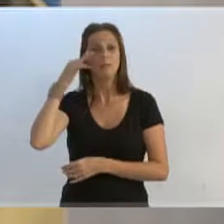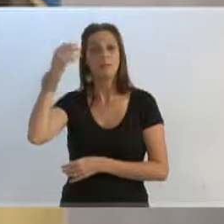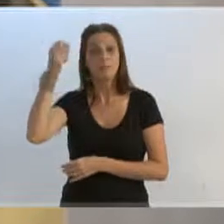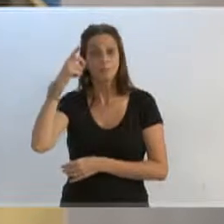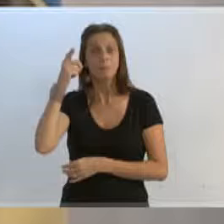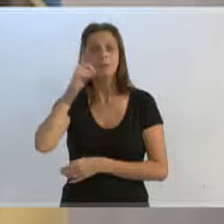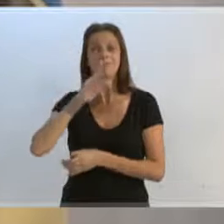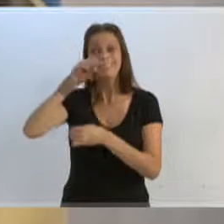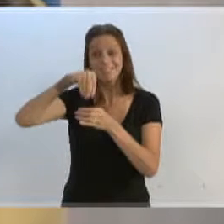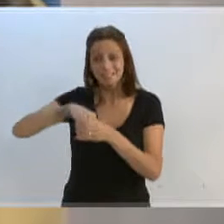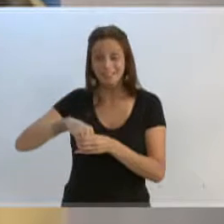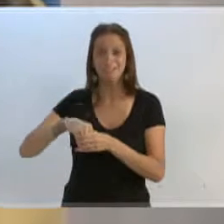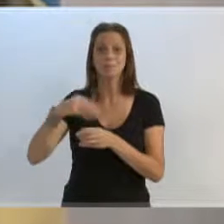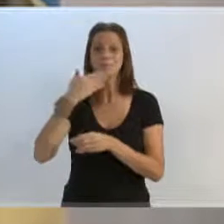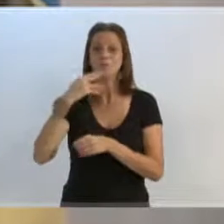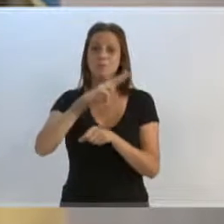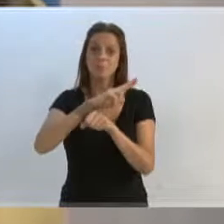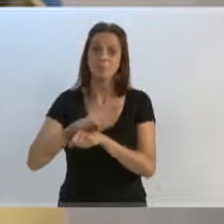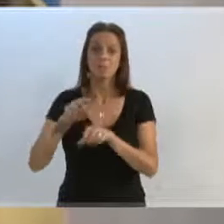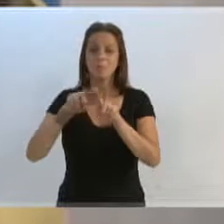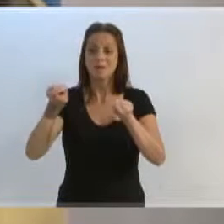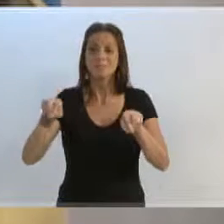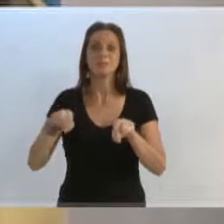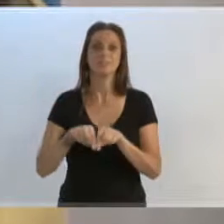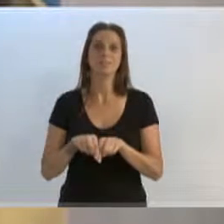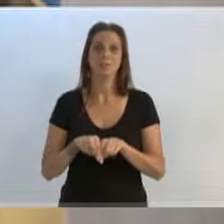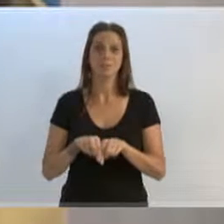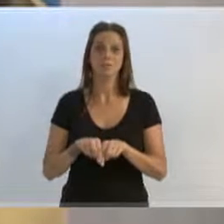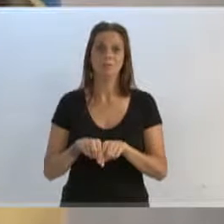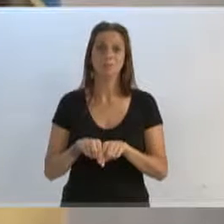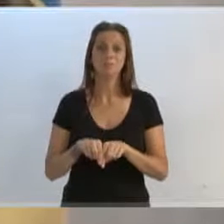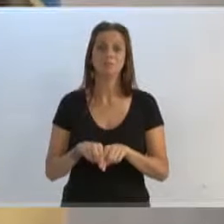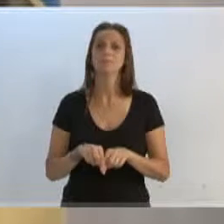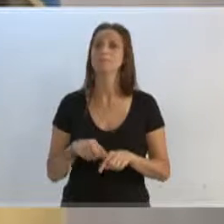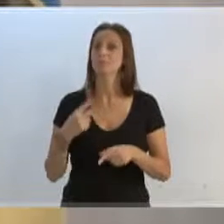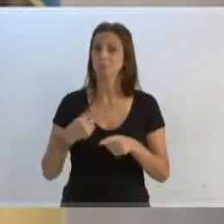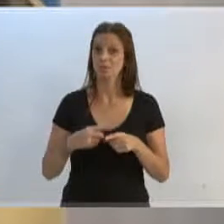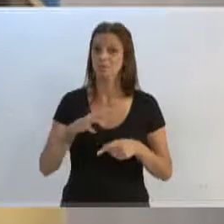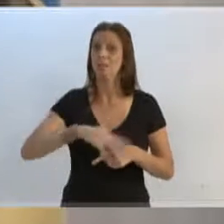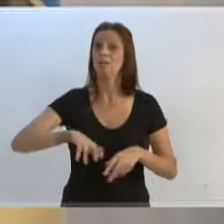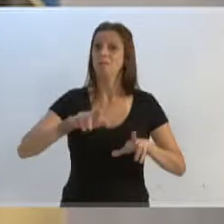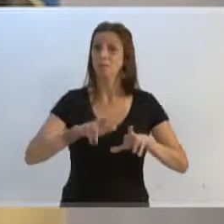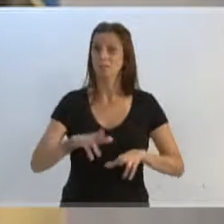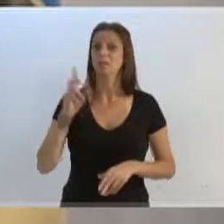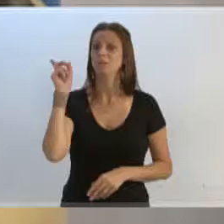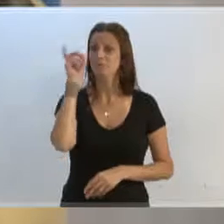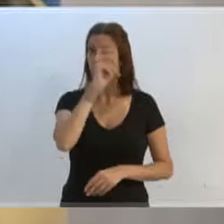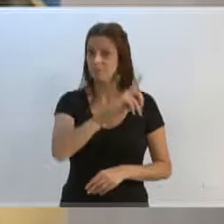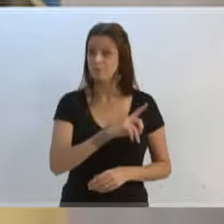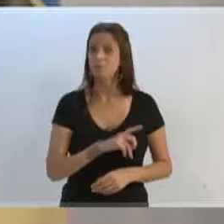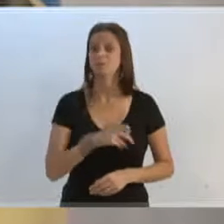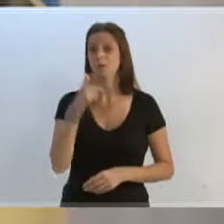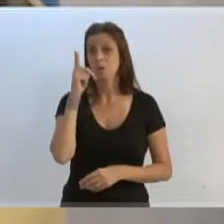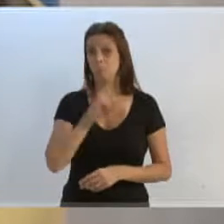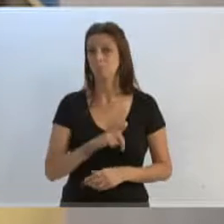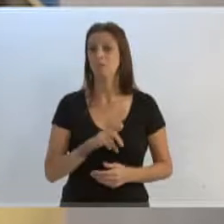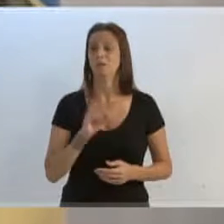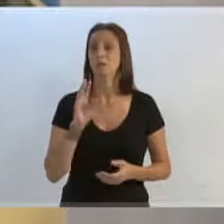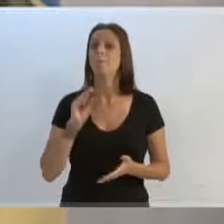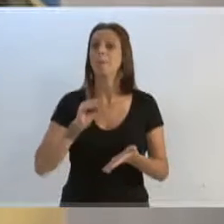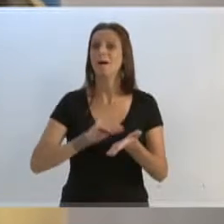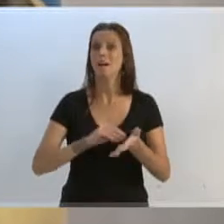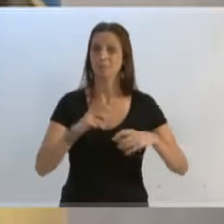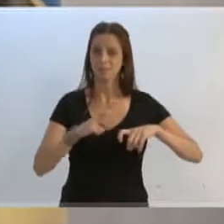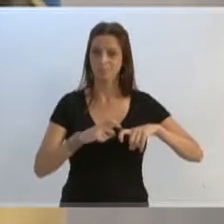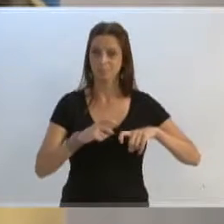está bem deficiente o atendimento naquela região lá. Também quero parabenizar o